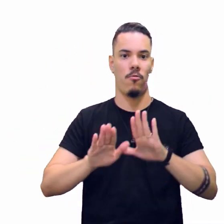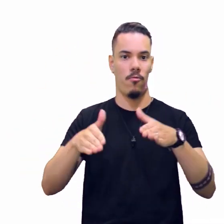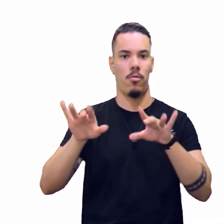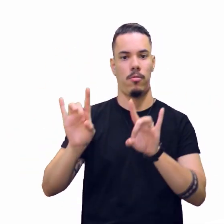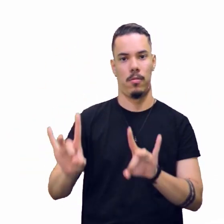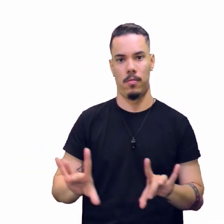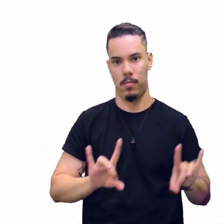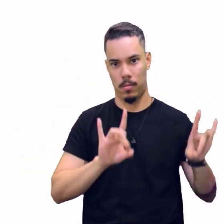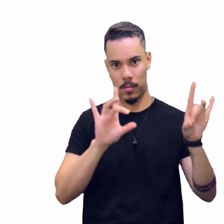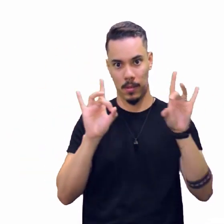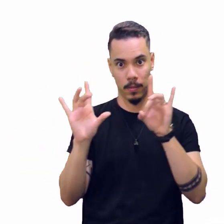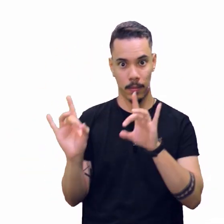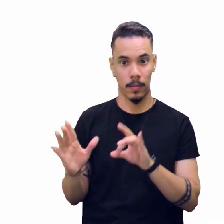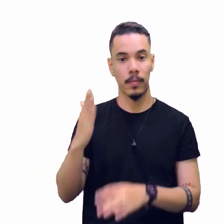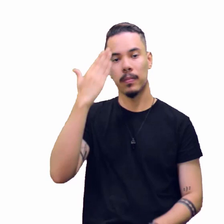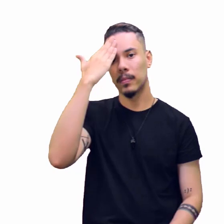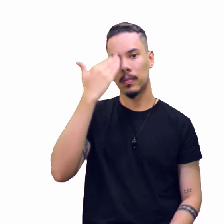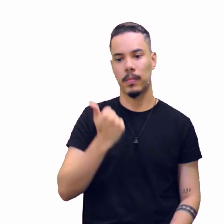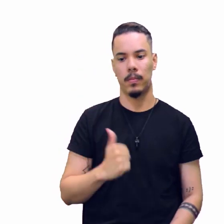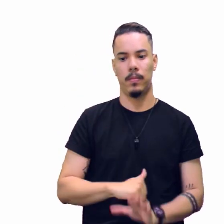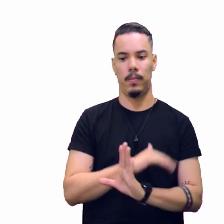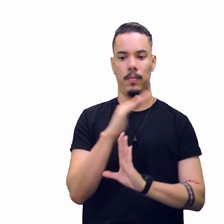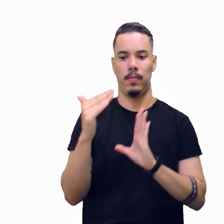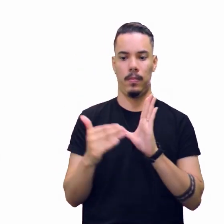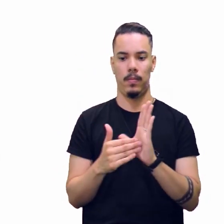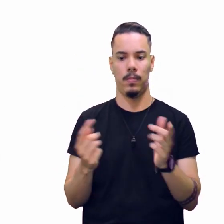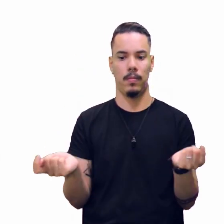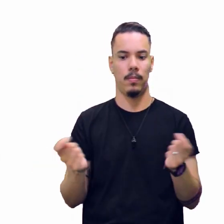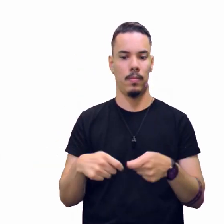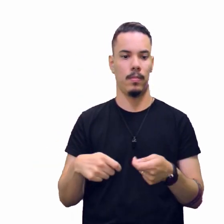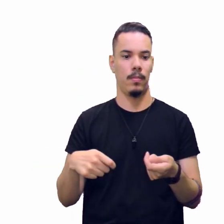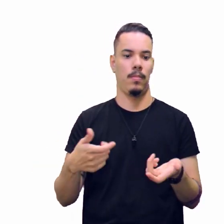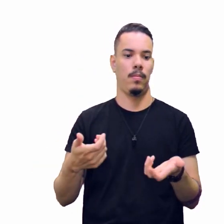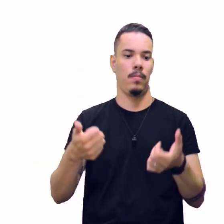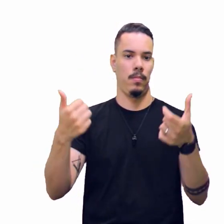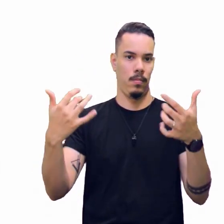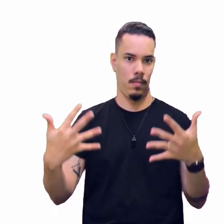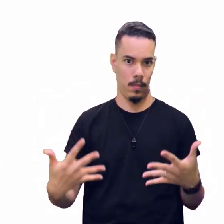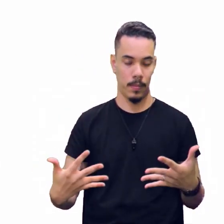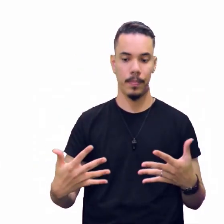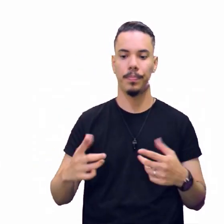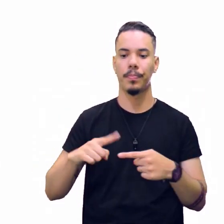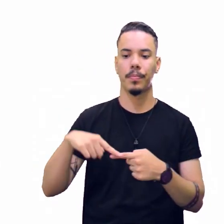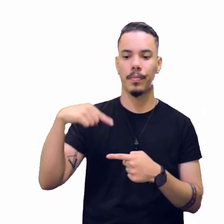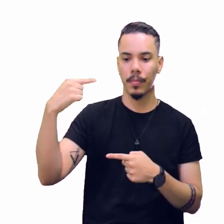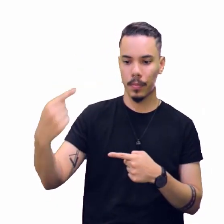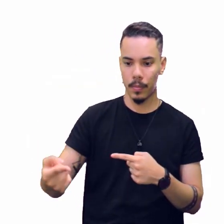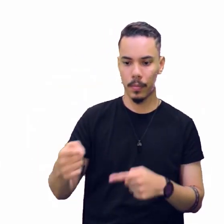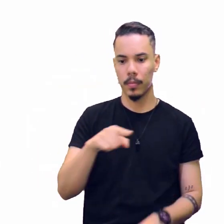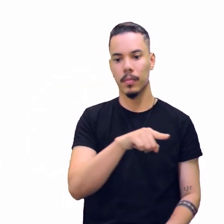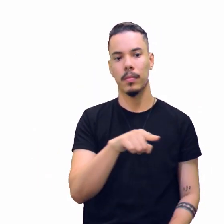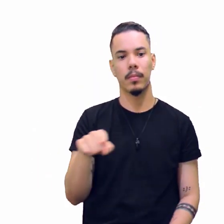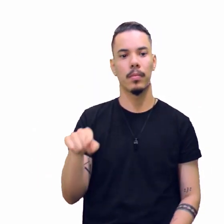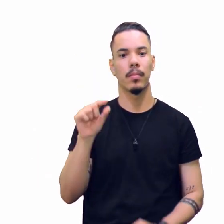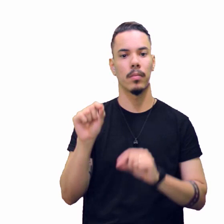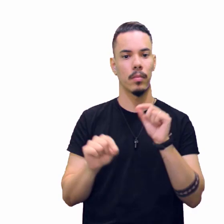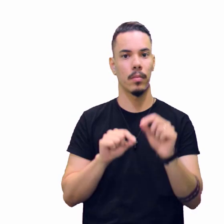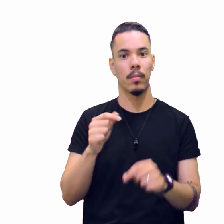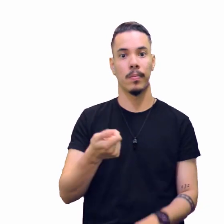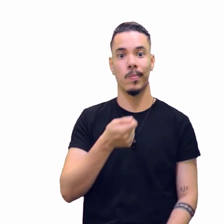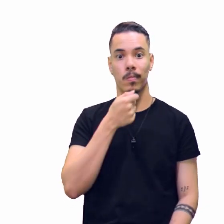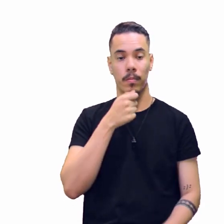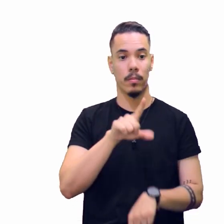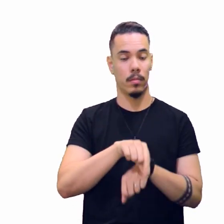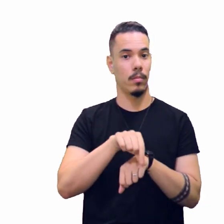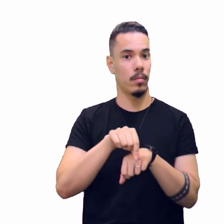do assunto, para poder escrever. E depois você vai argumentar, dando